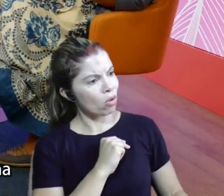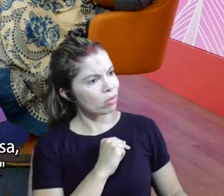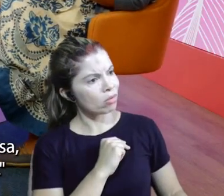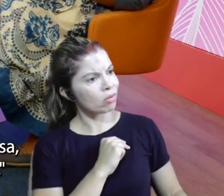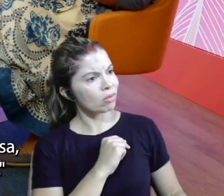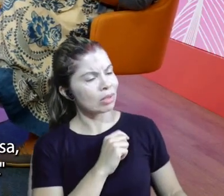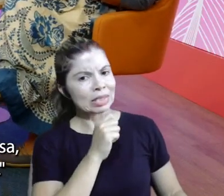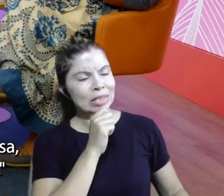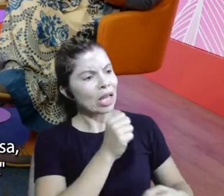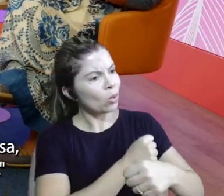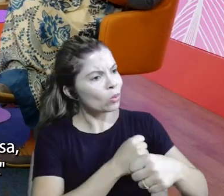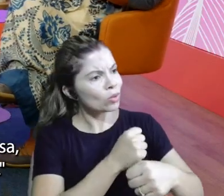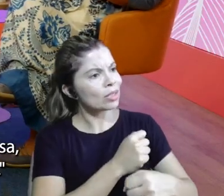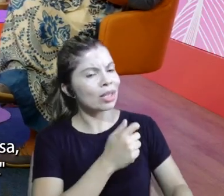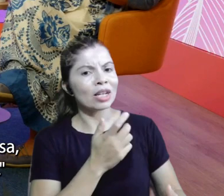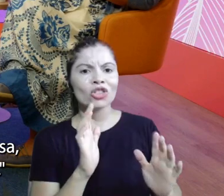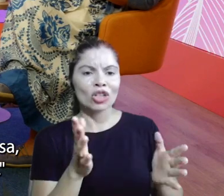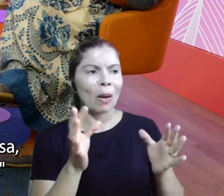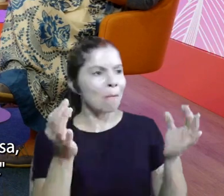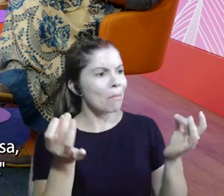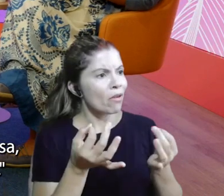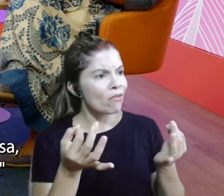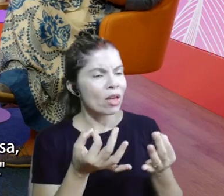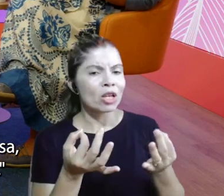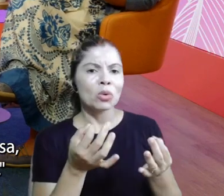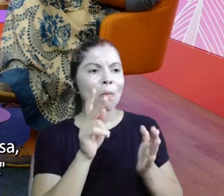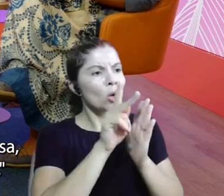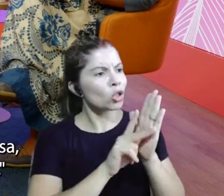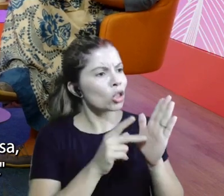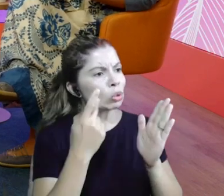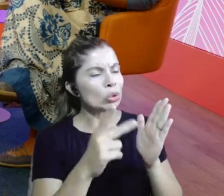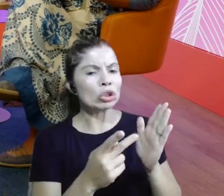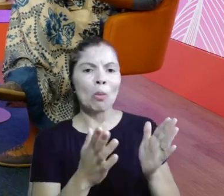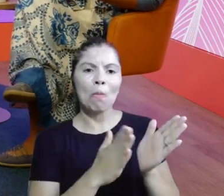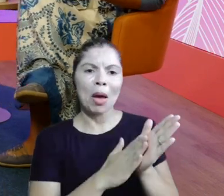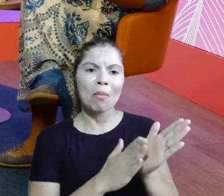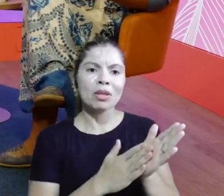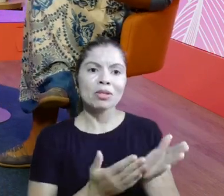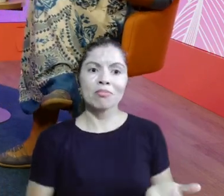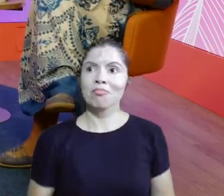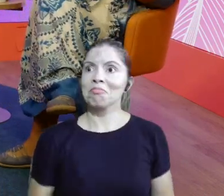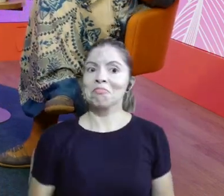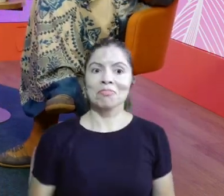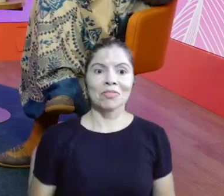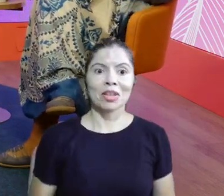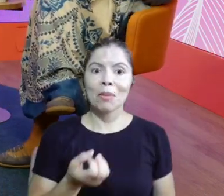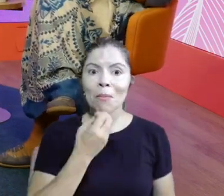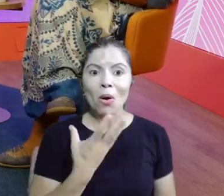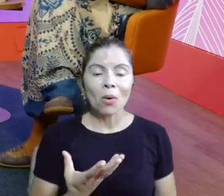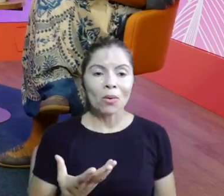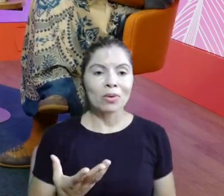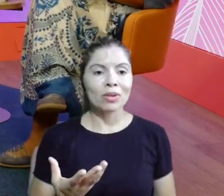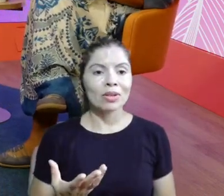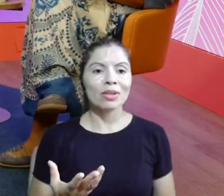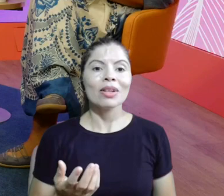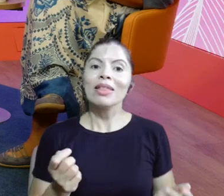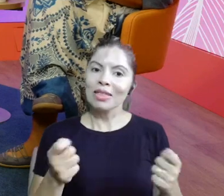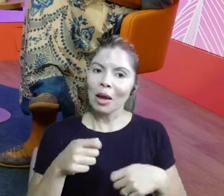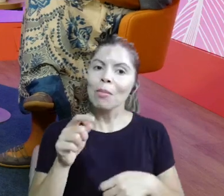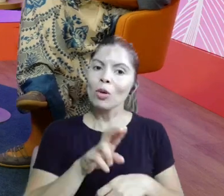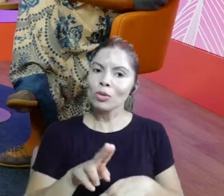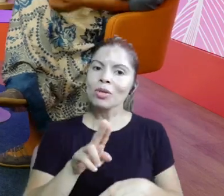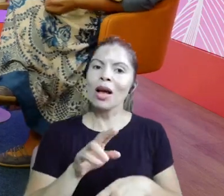funciona já sem a cozinha, ele falou assim, nossa, mas está feito aqui, o projeto está aqui. Ele falou assim, a gente pode usar essa experiência como base do meu